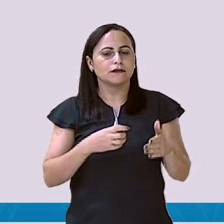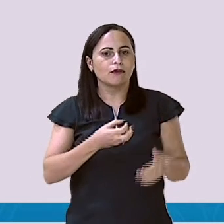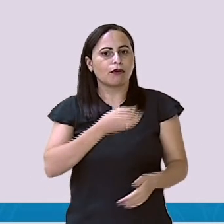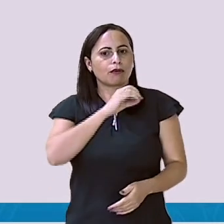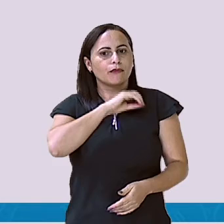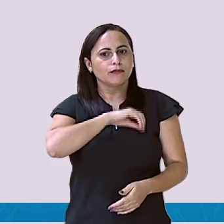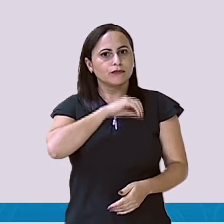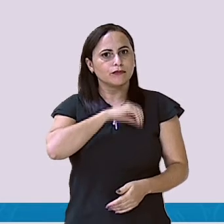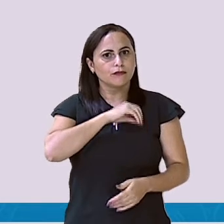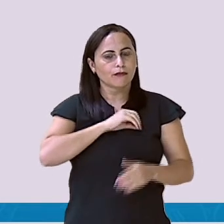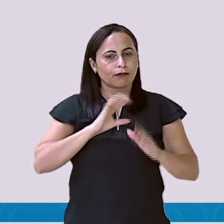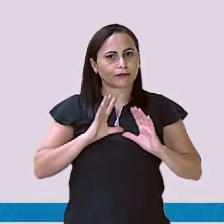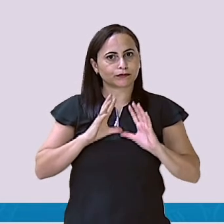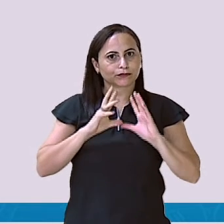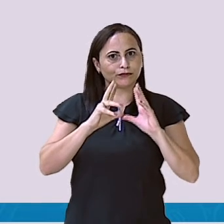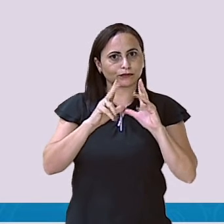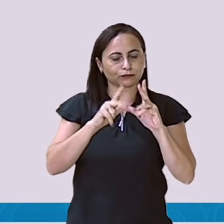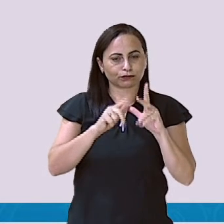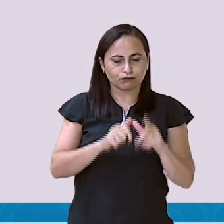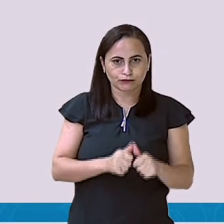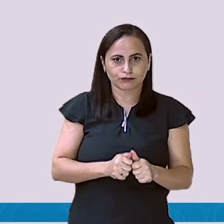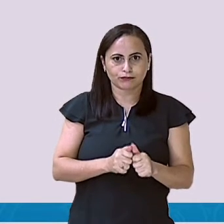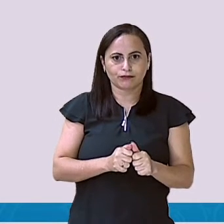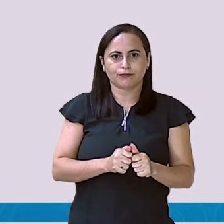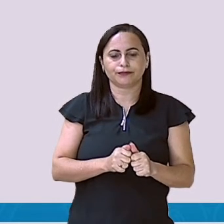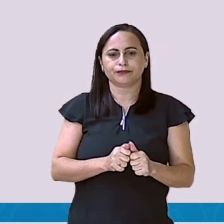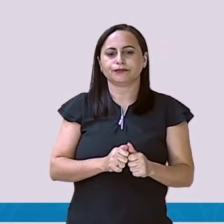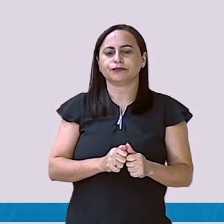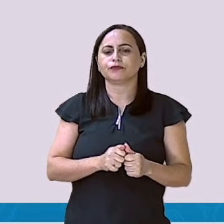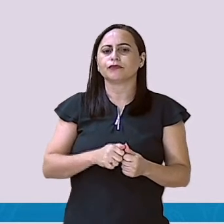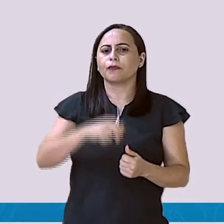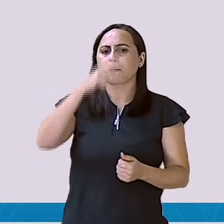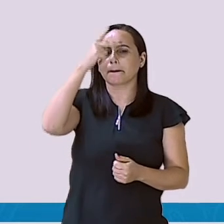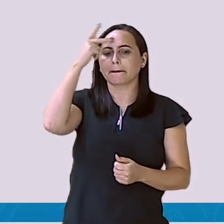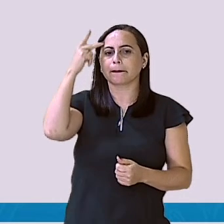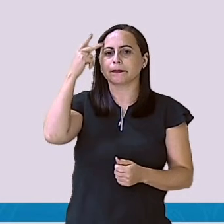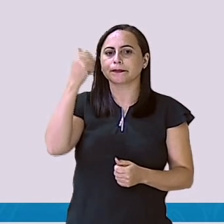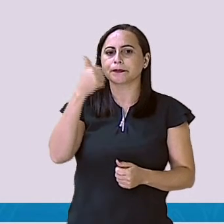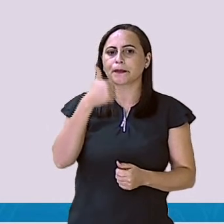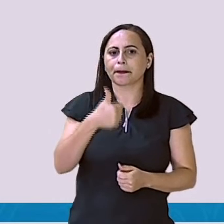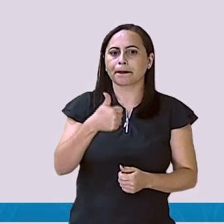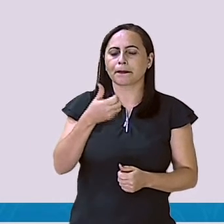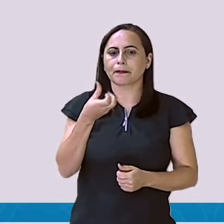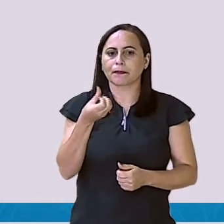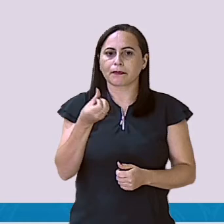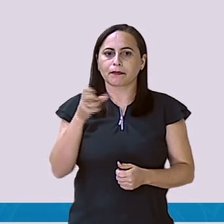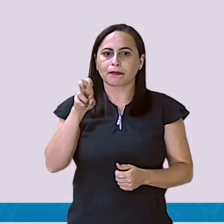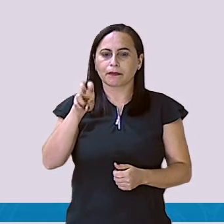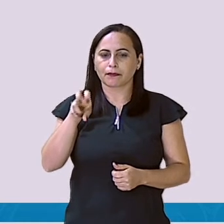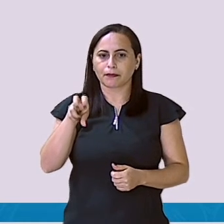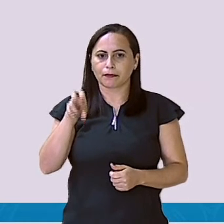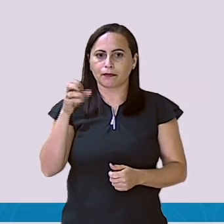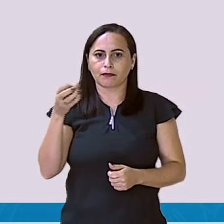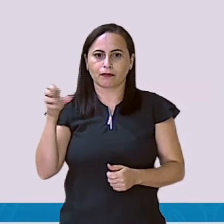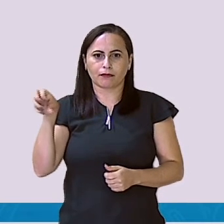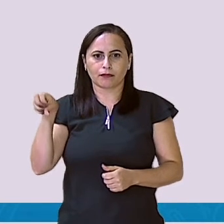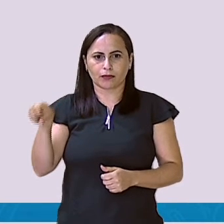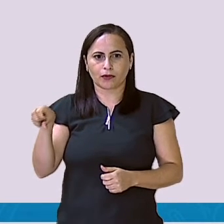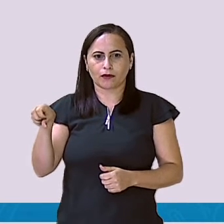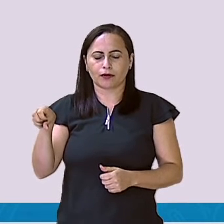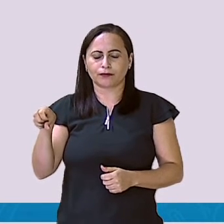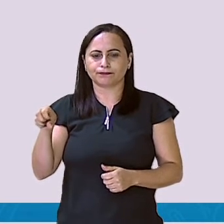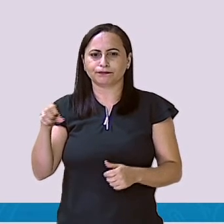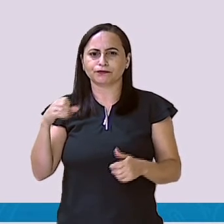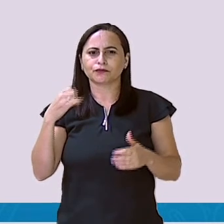tá? Então, o valor do salário líquido desse funcionário foi R$.659,00. Foram